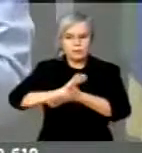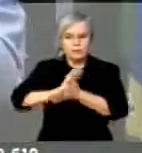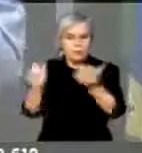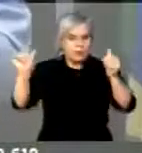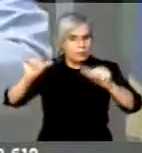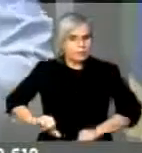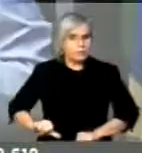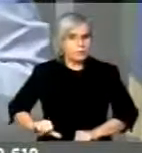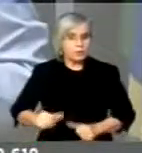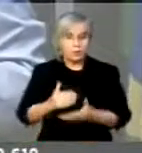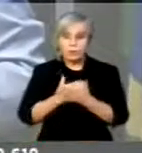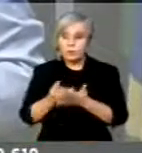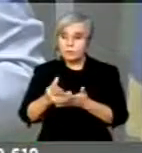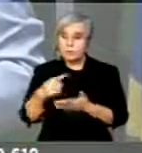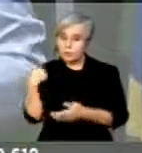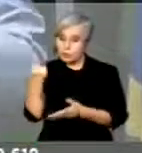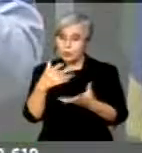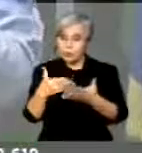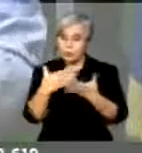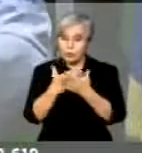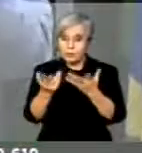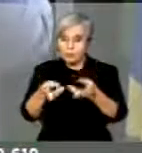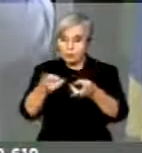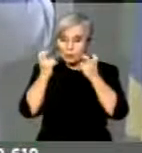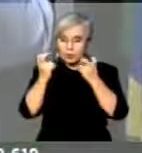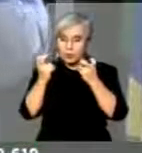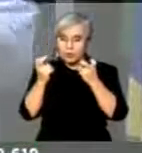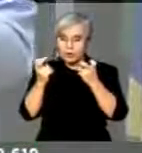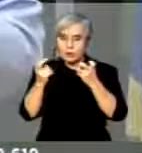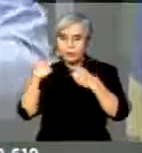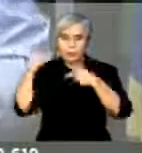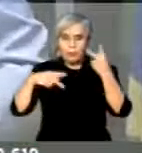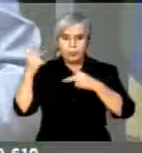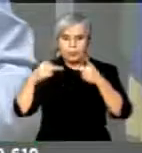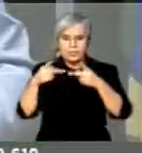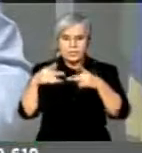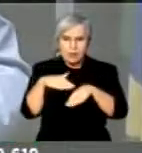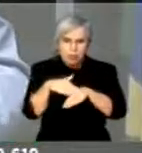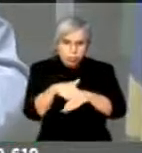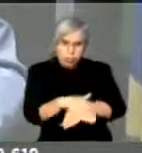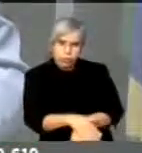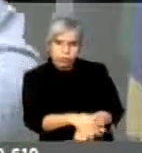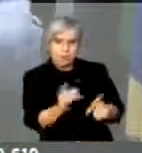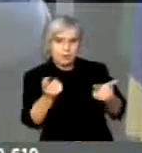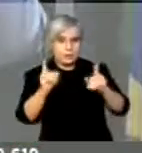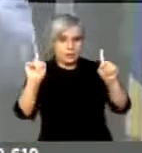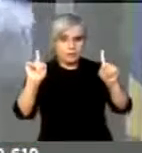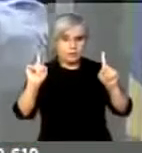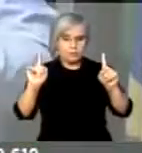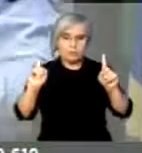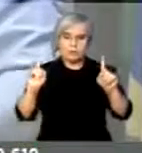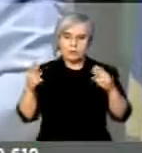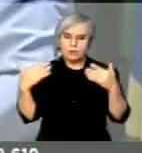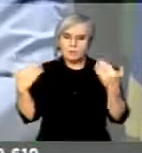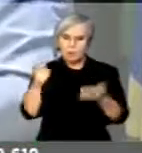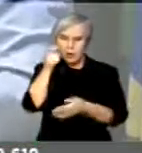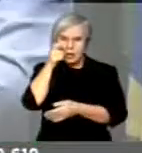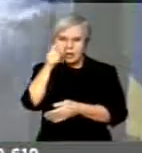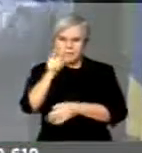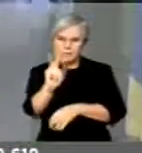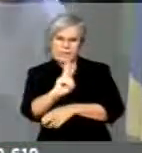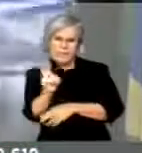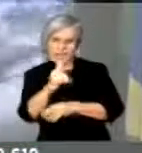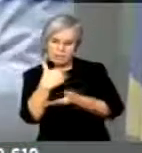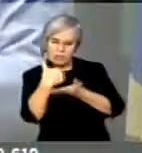dimensão universal. Deixou de ser uma política subserviente aos interesses da Venezuela